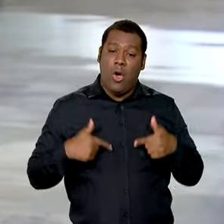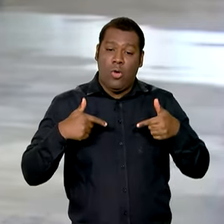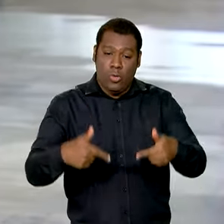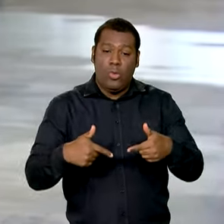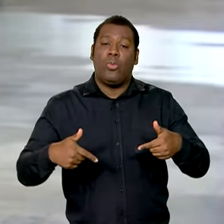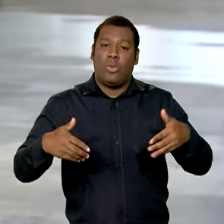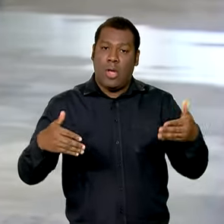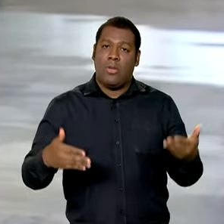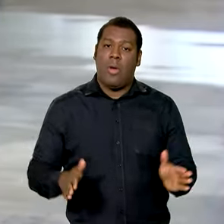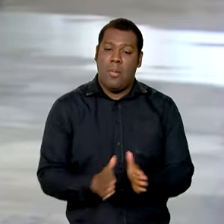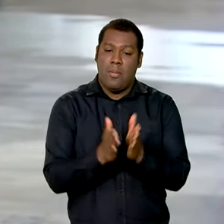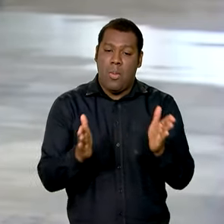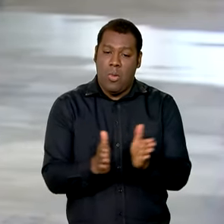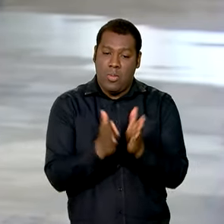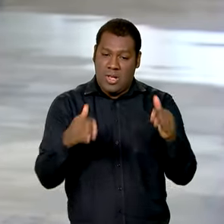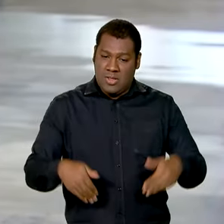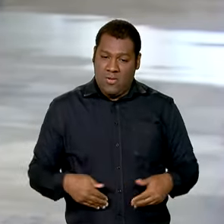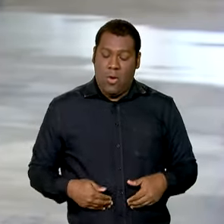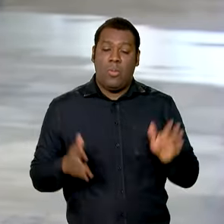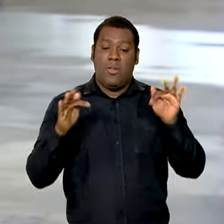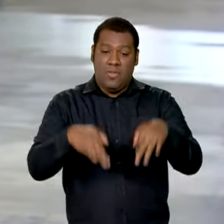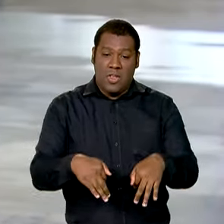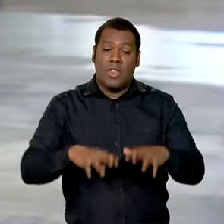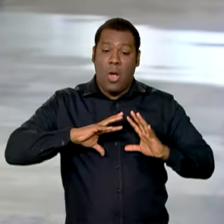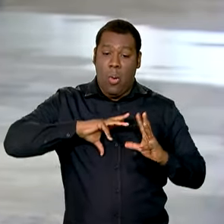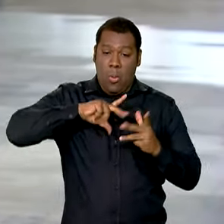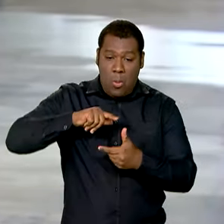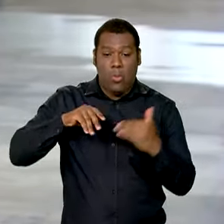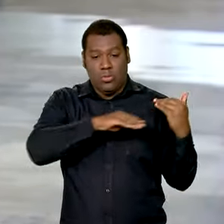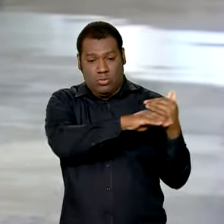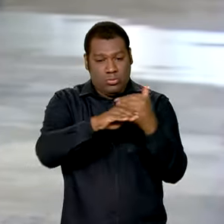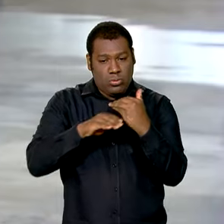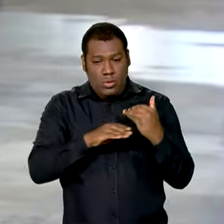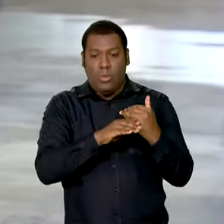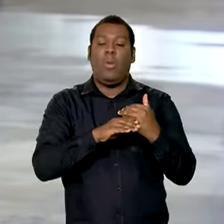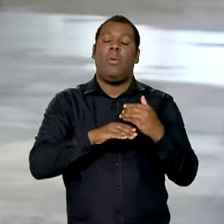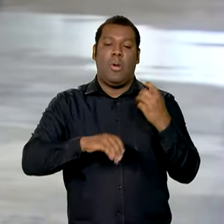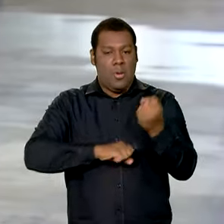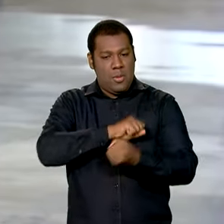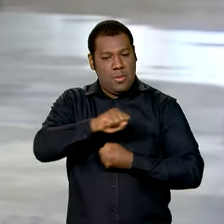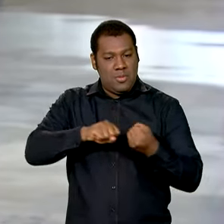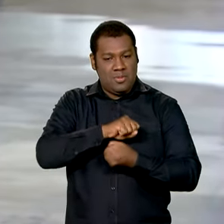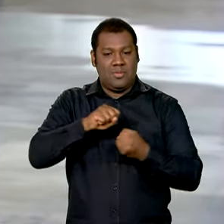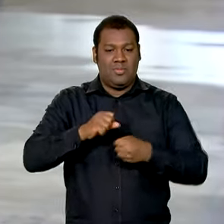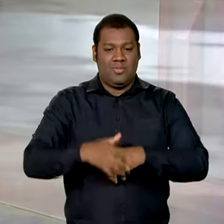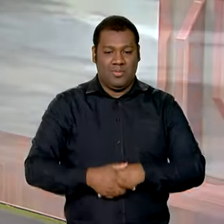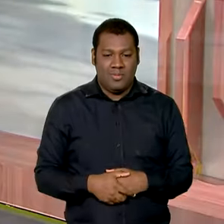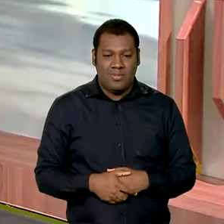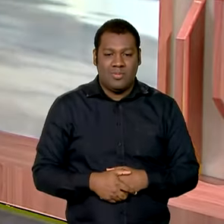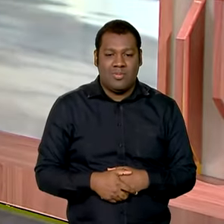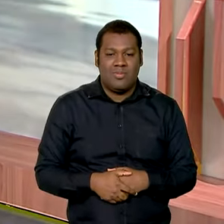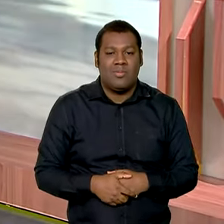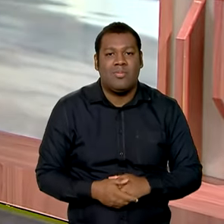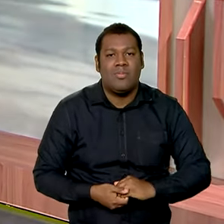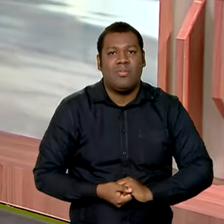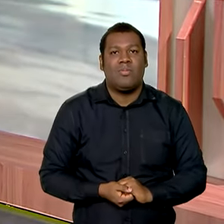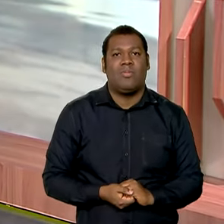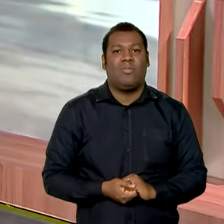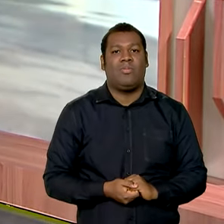desigualdade, e também para promover um mundo mais justo, mais igualitário e mais sustentável. Voltamos com você, Vanessa.